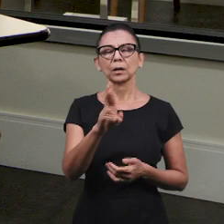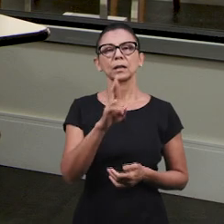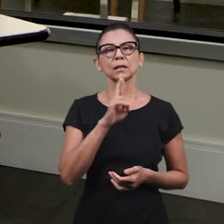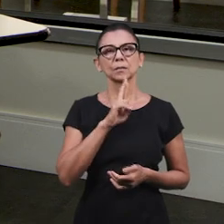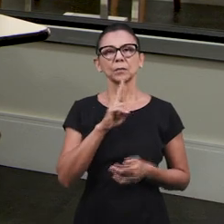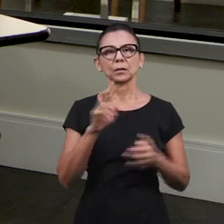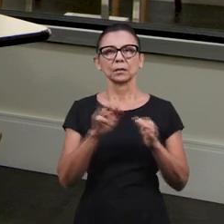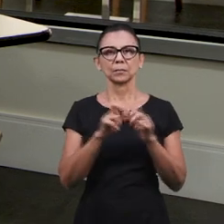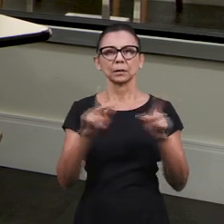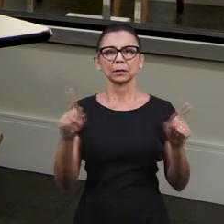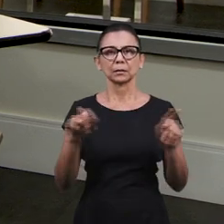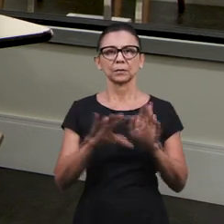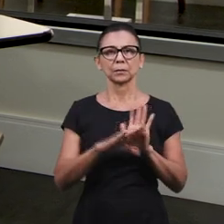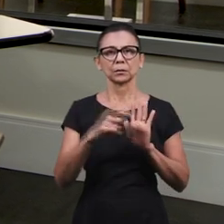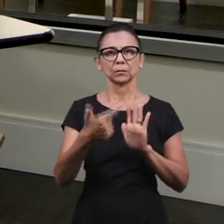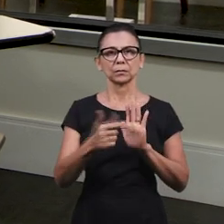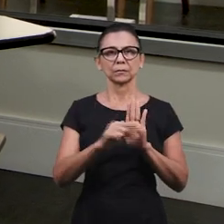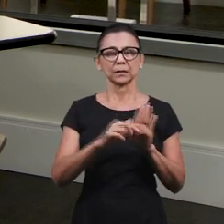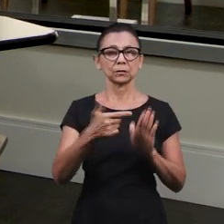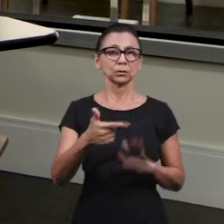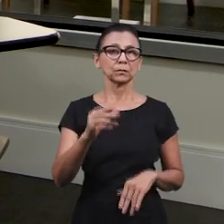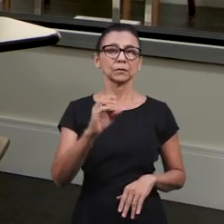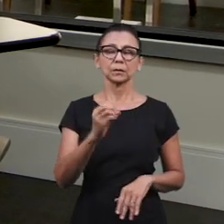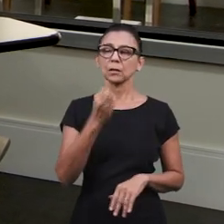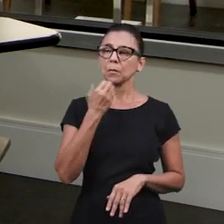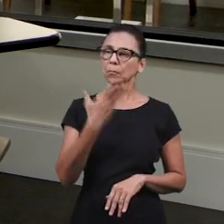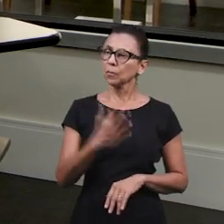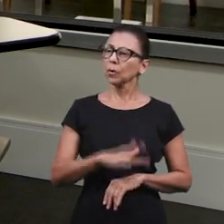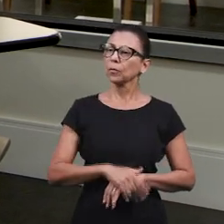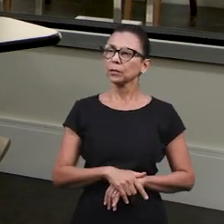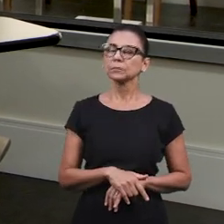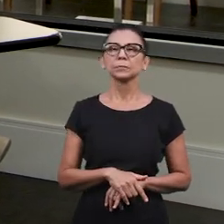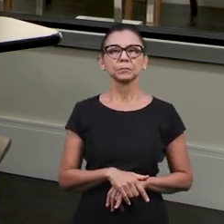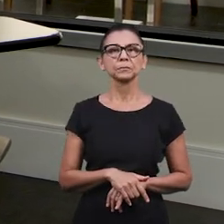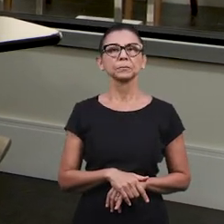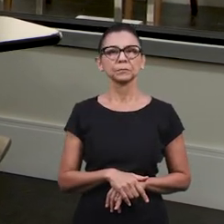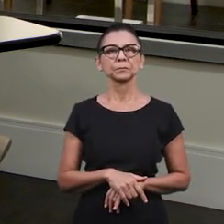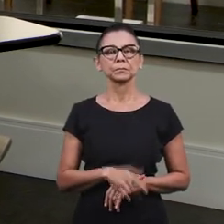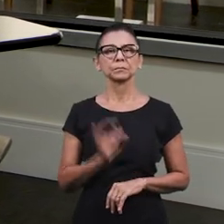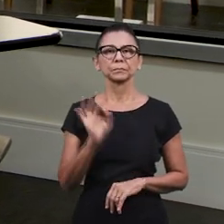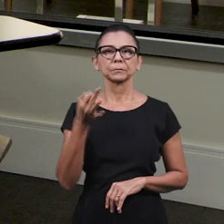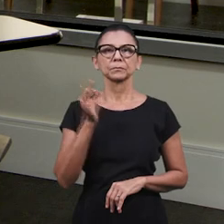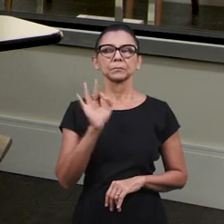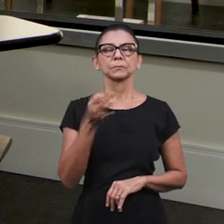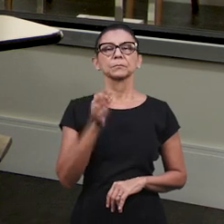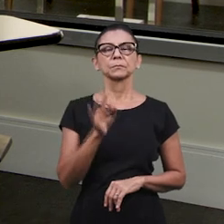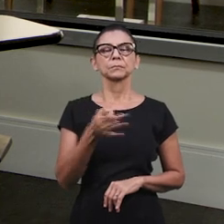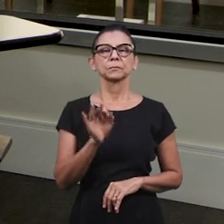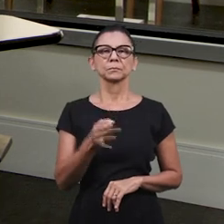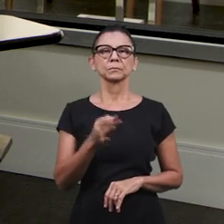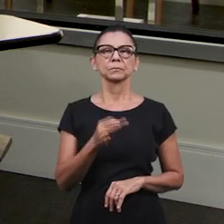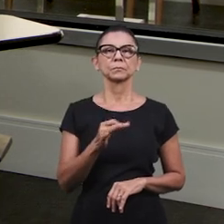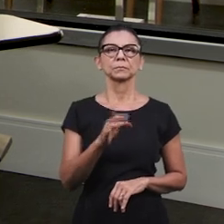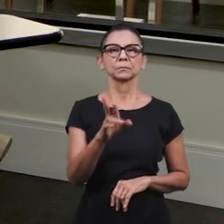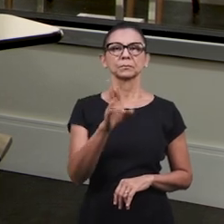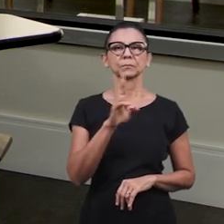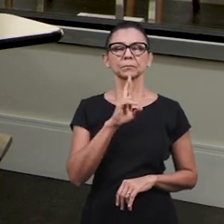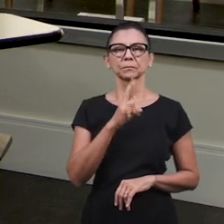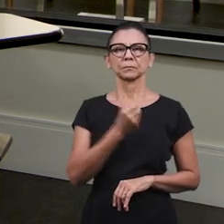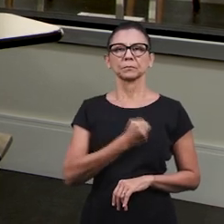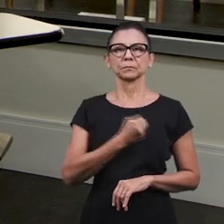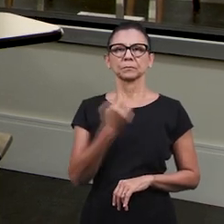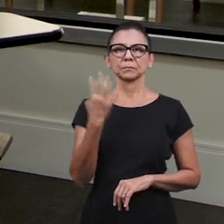confirmação em Apocalipse, capítulo 2, verso 20. Muito bem citado para confirmar a resposta